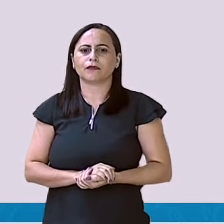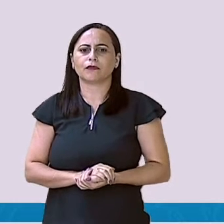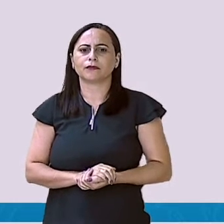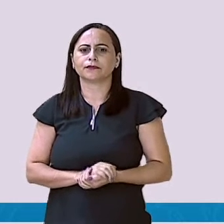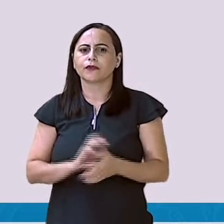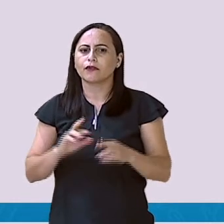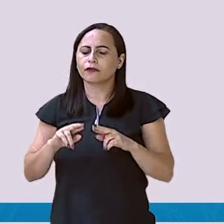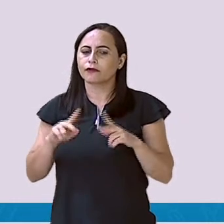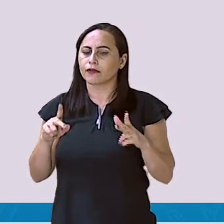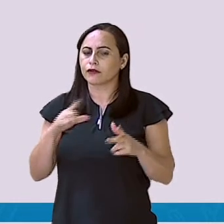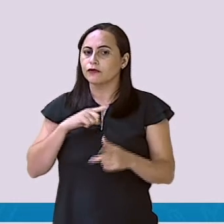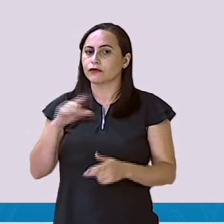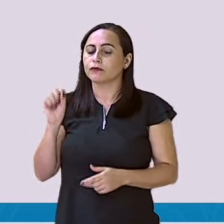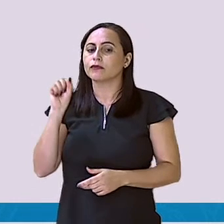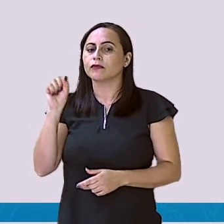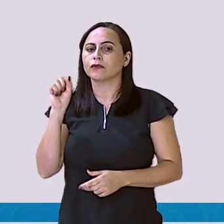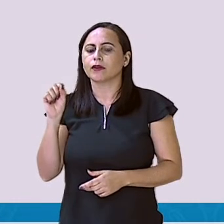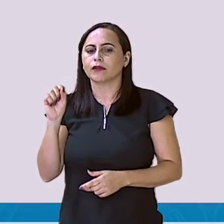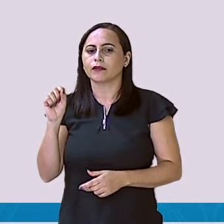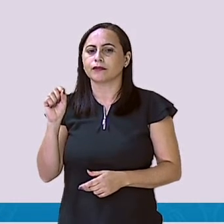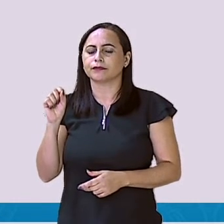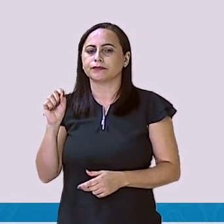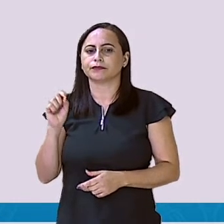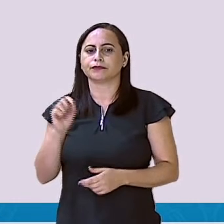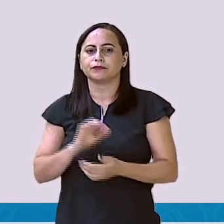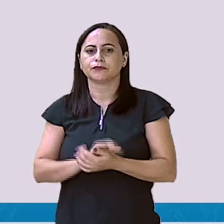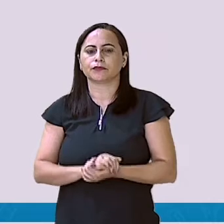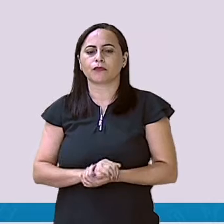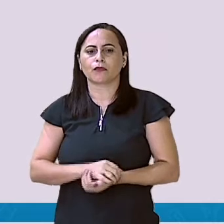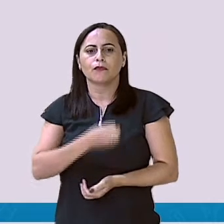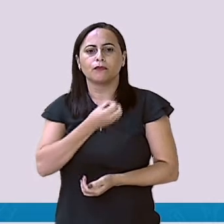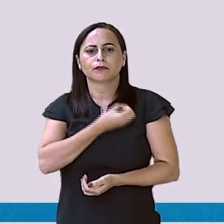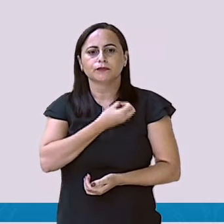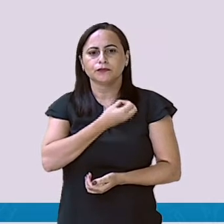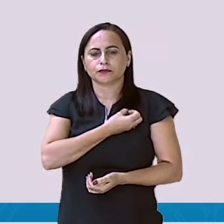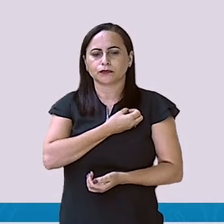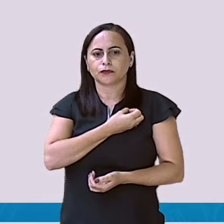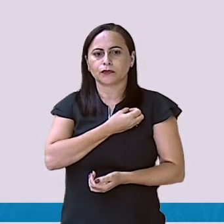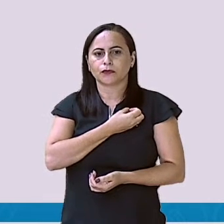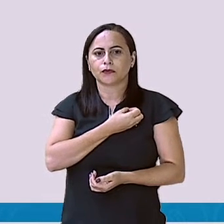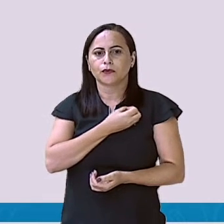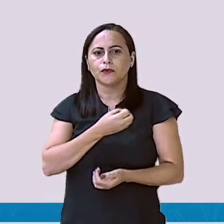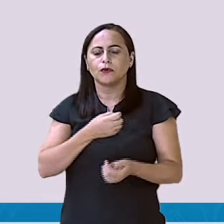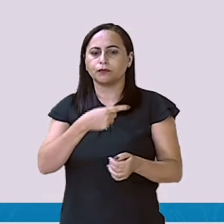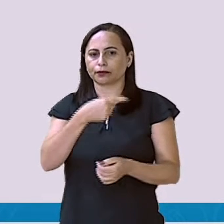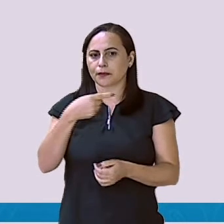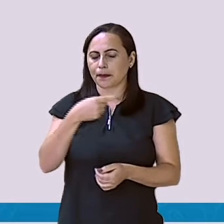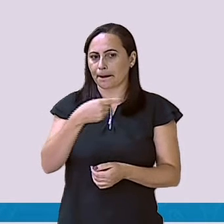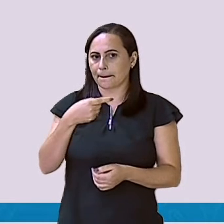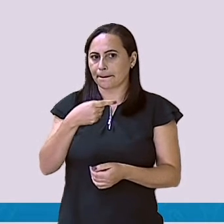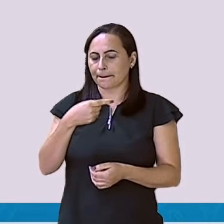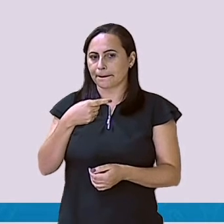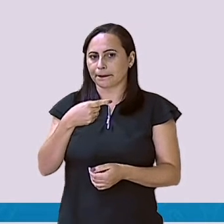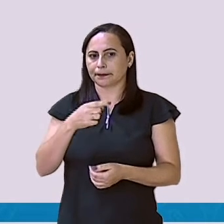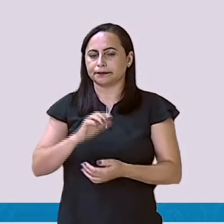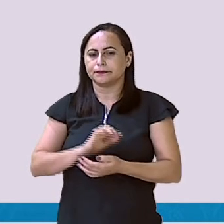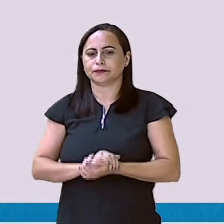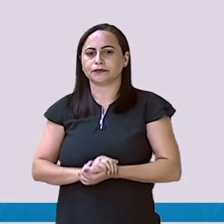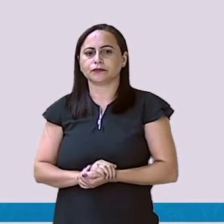Então, temos aqui o nosso minuendo, menos o subtraindo.